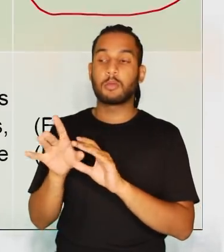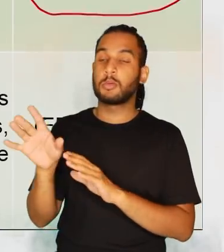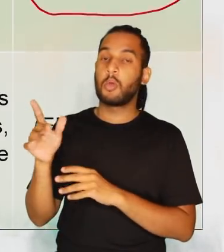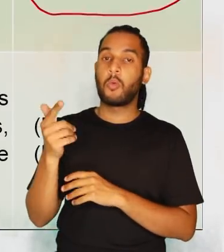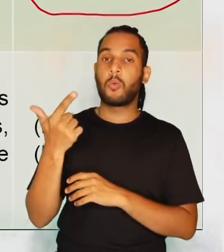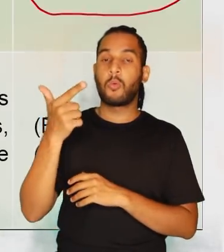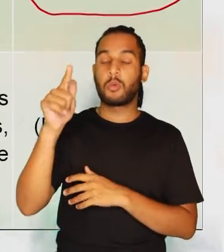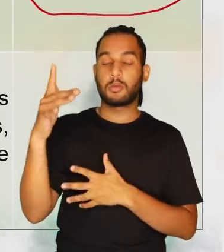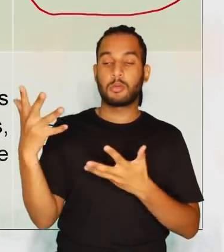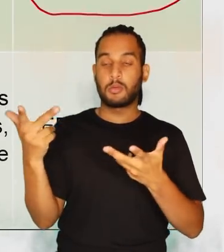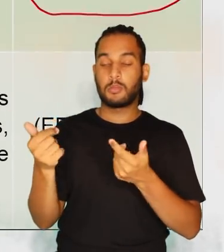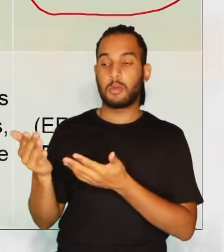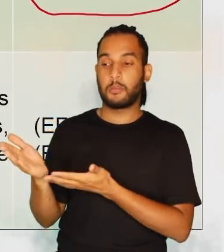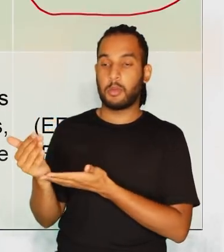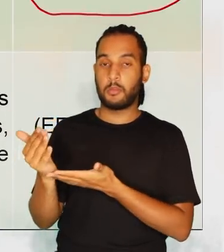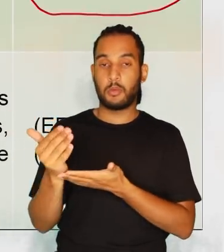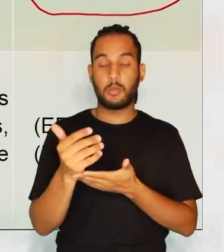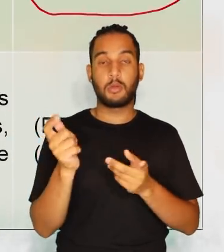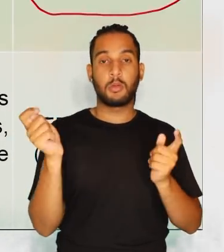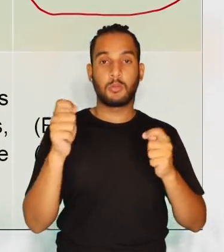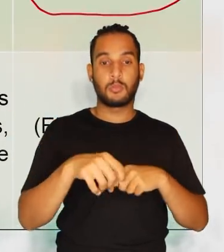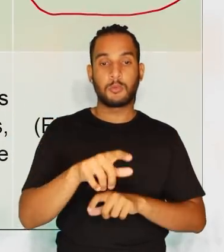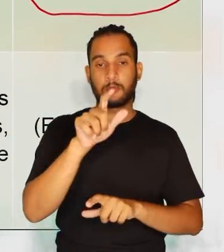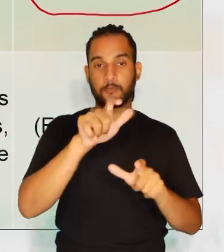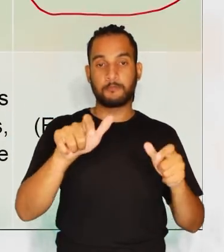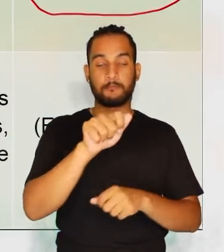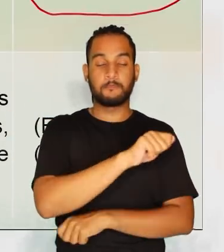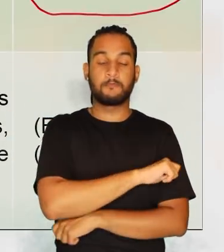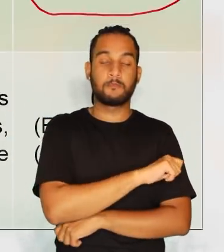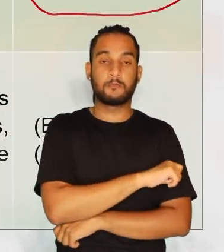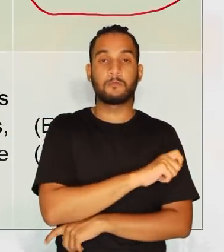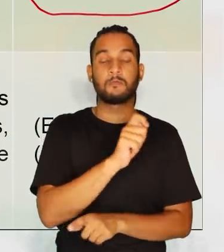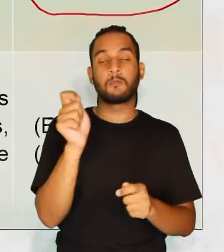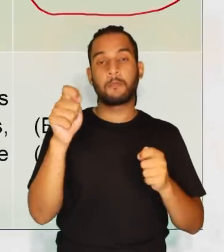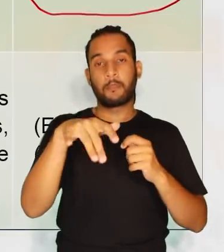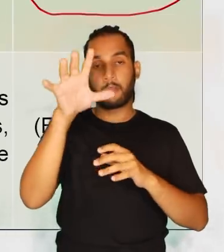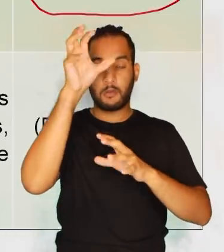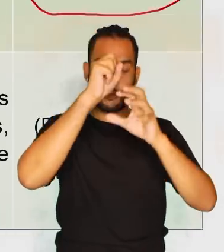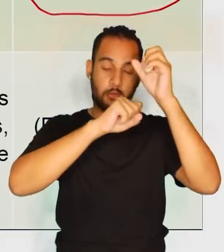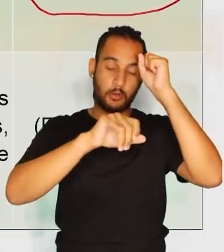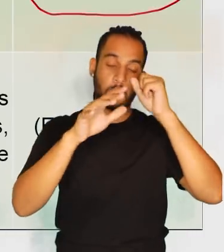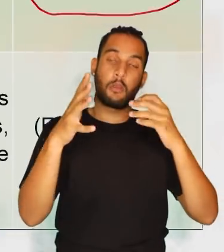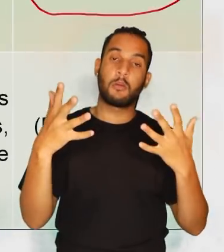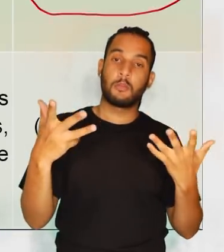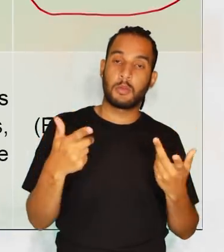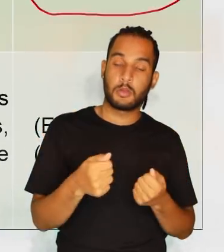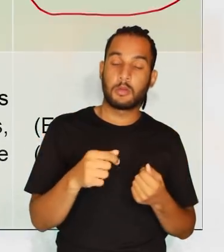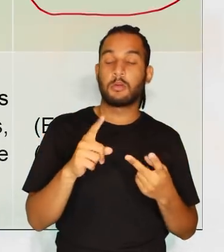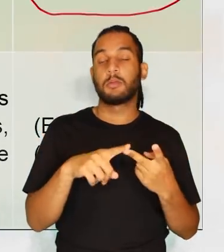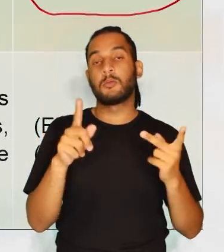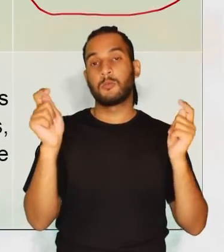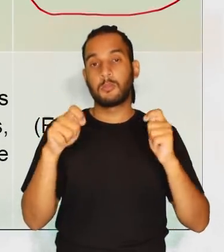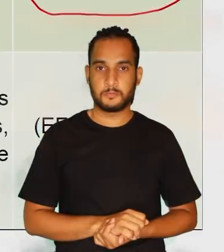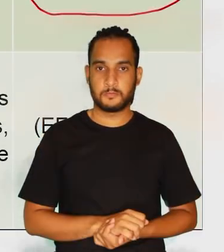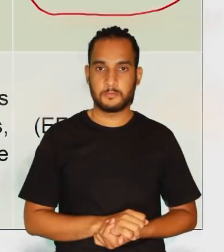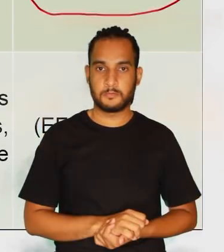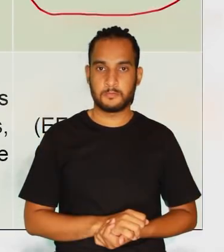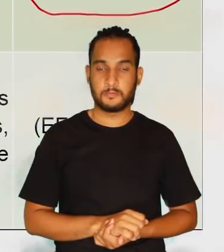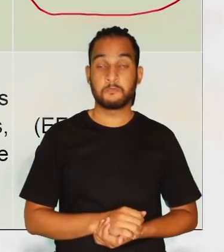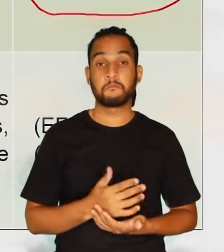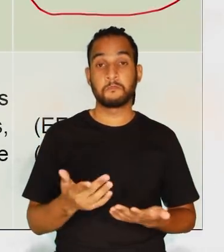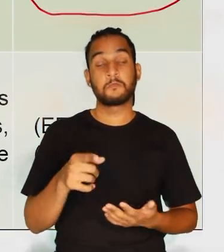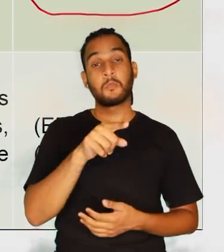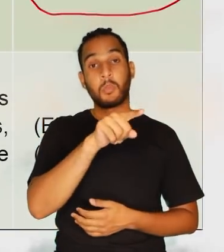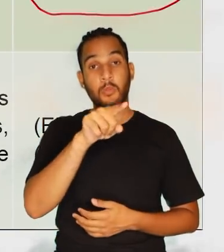contextualização de outras habilidades para que promovem, o desenvolvimento dessas tantas habilidades competências